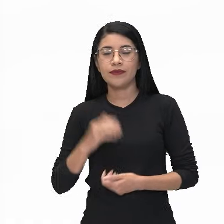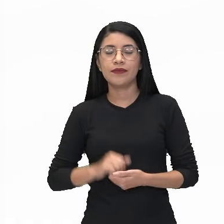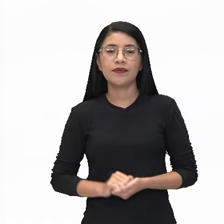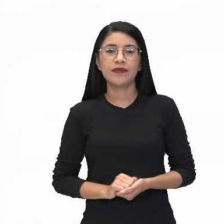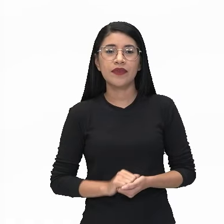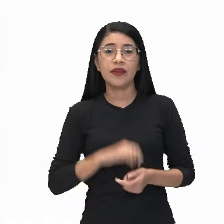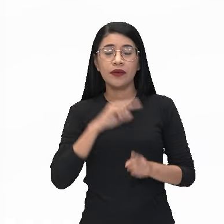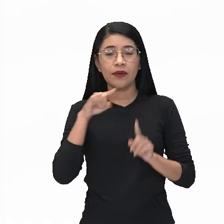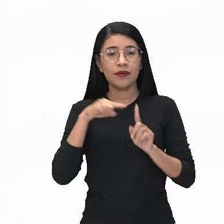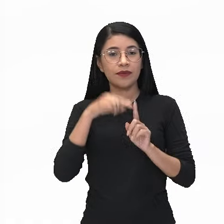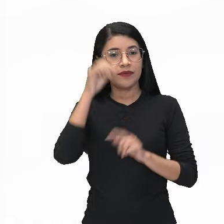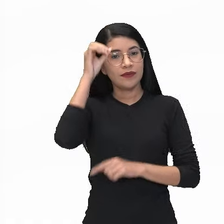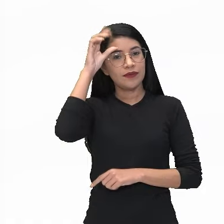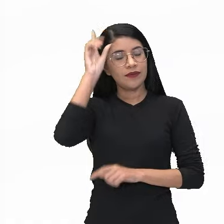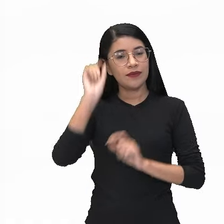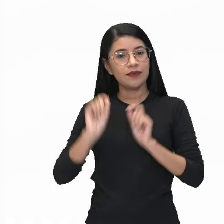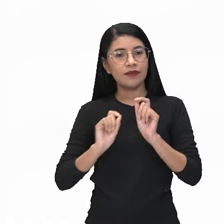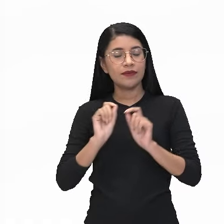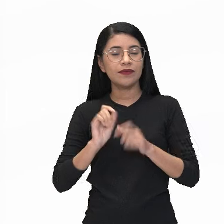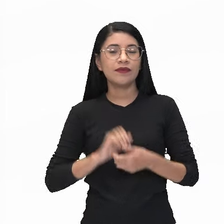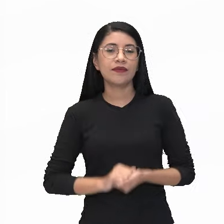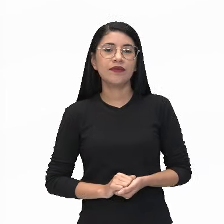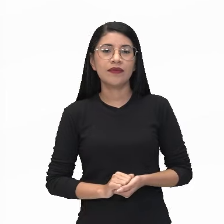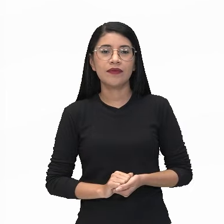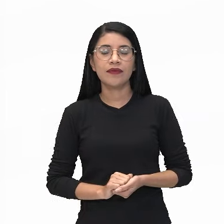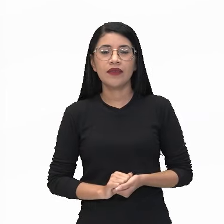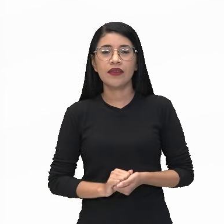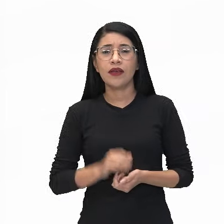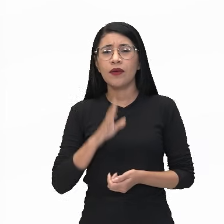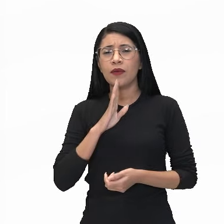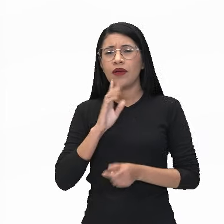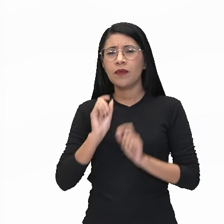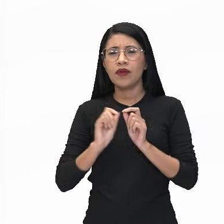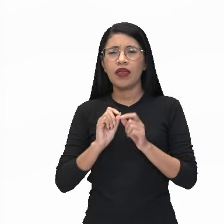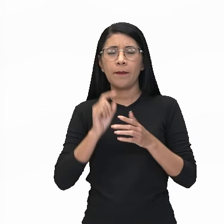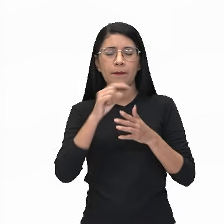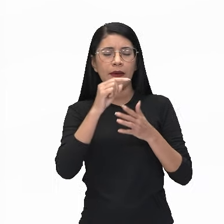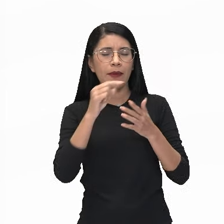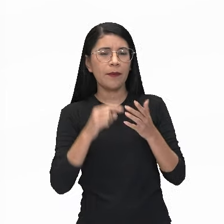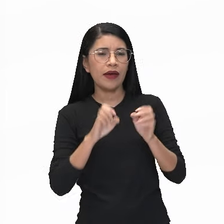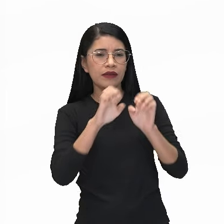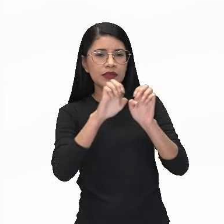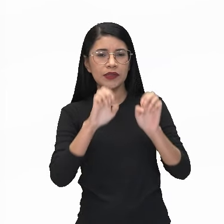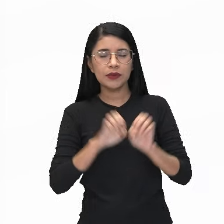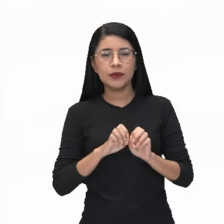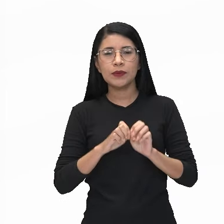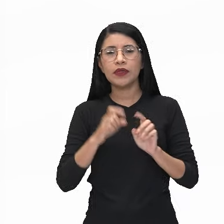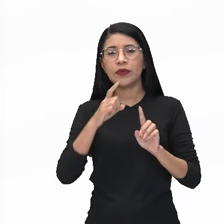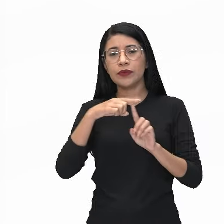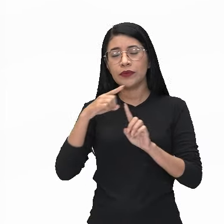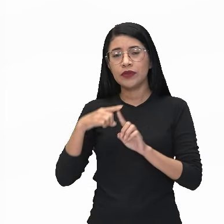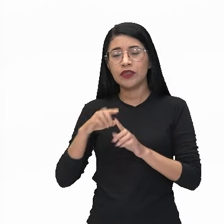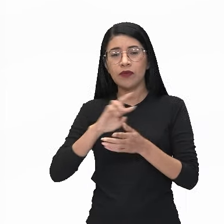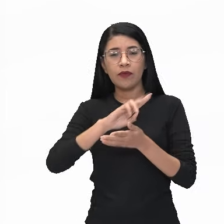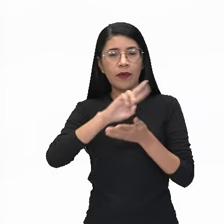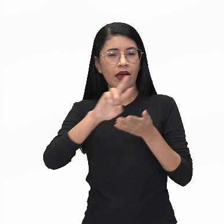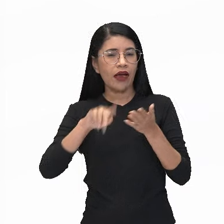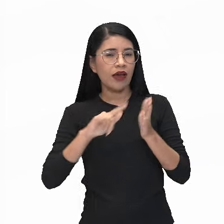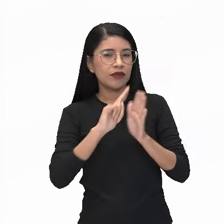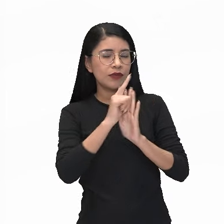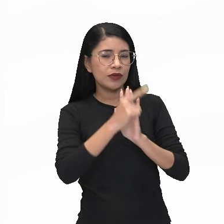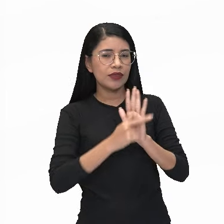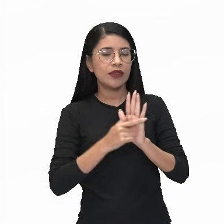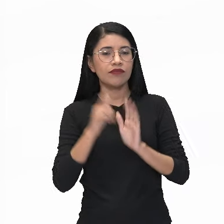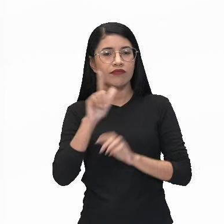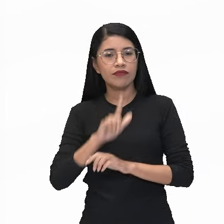Como objeto de conhecimento, nós temos aí conhecimento dos elementos estruturais e estilísticos dos diferentes gêneros